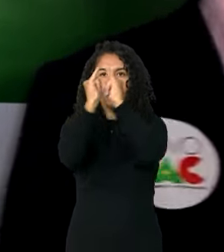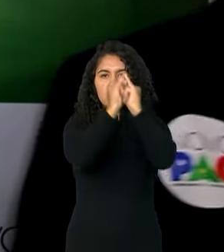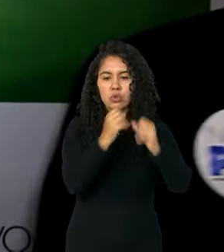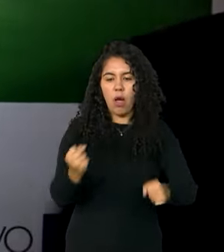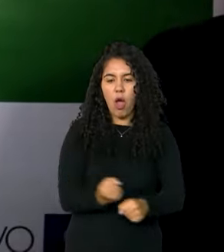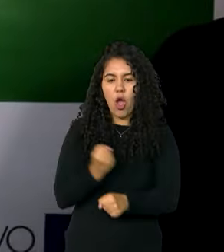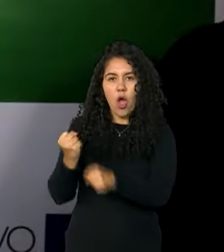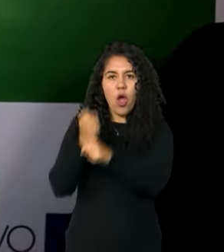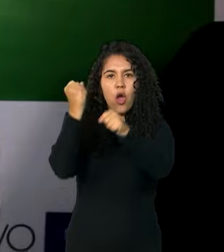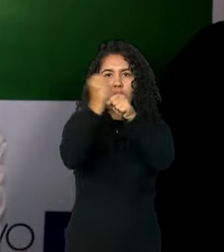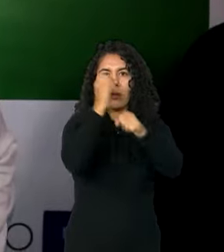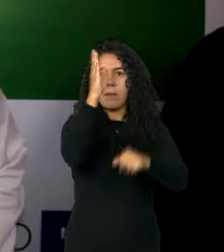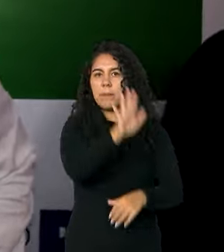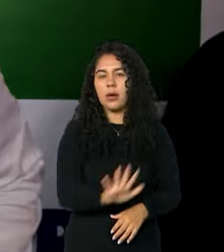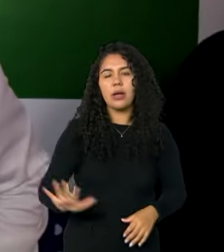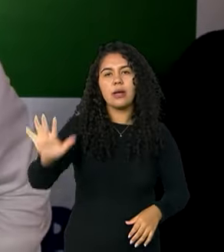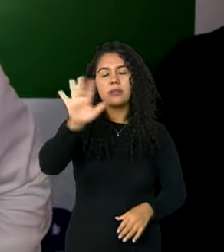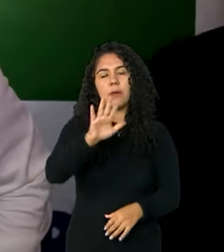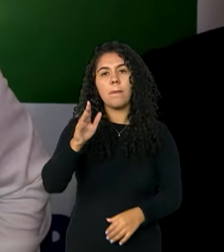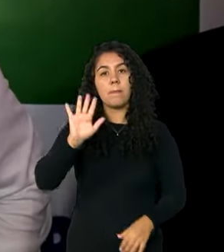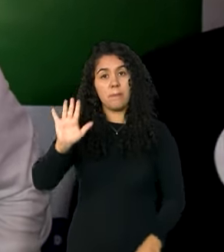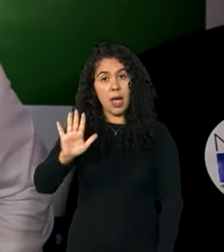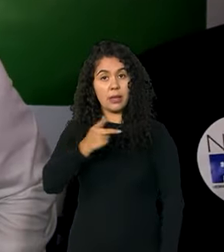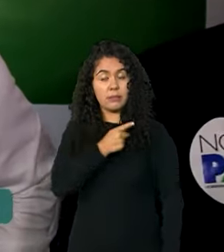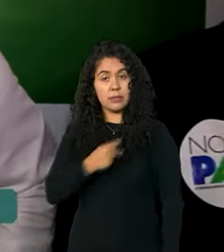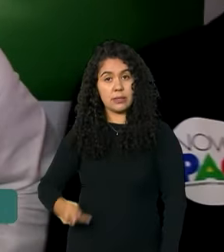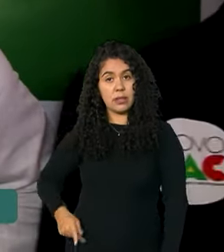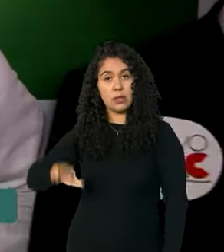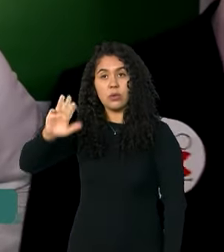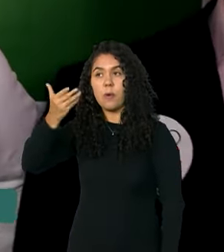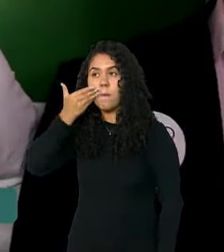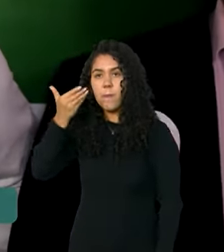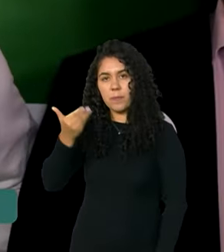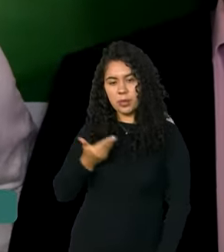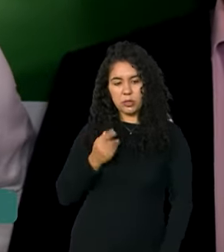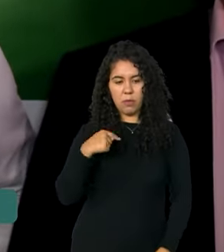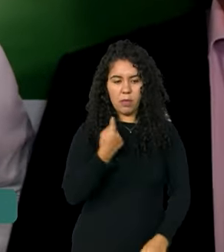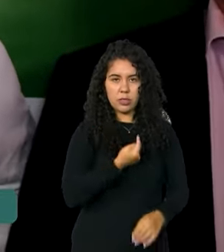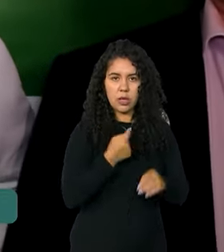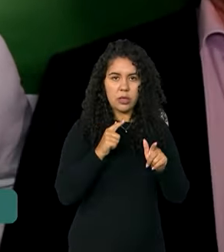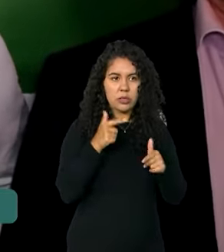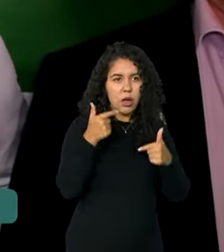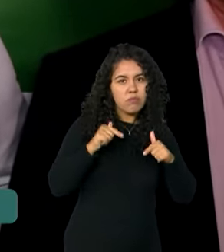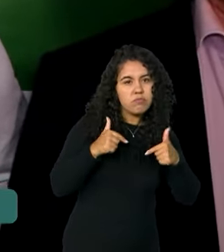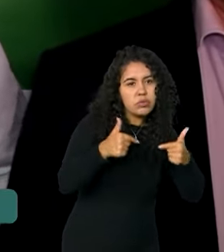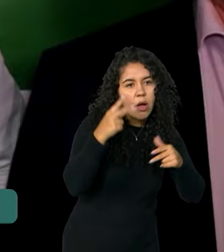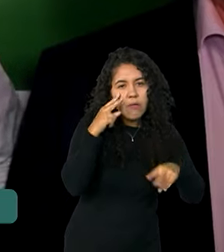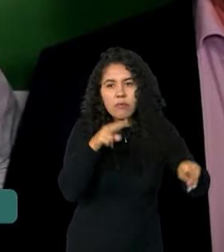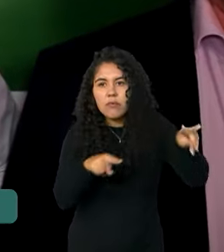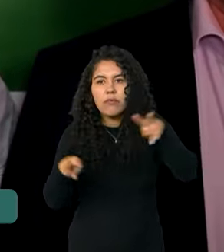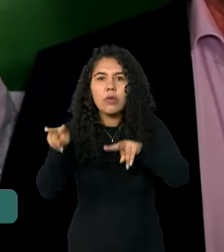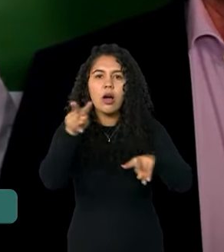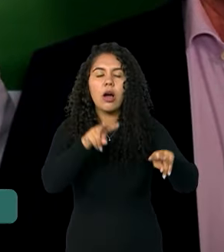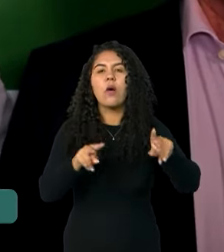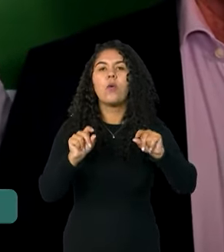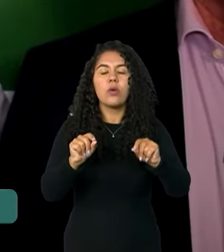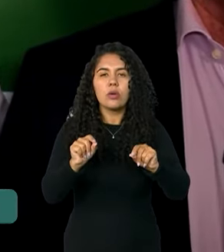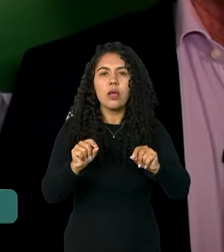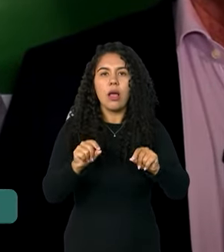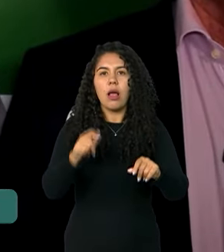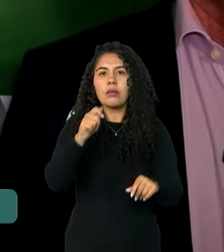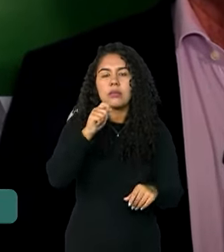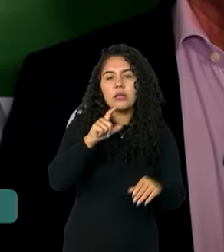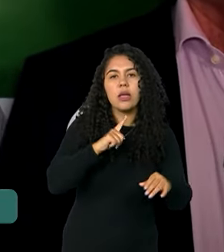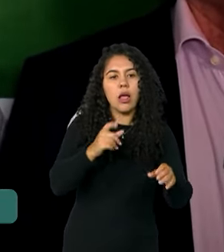quais seriam as obras necessárias a completar aqueles institutos que foram criados e não tinham